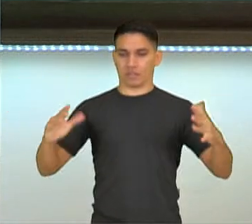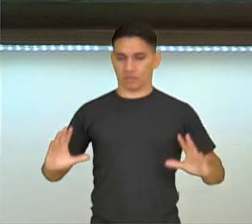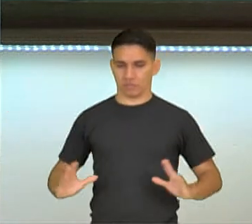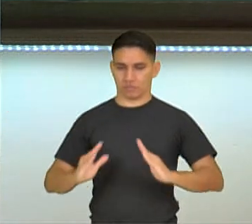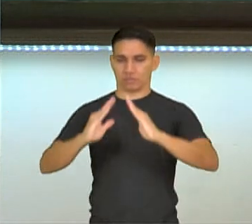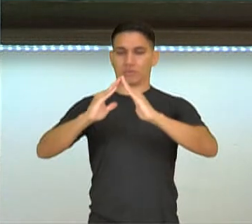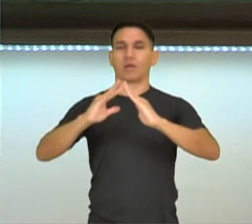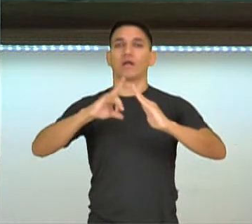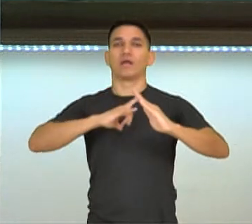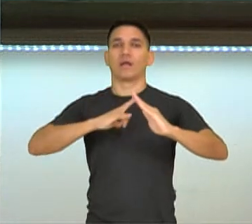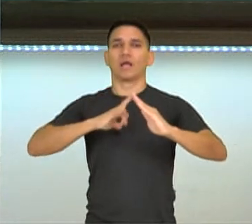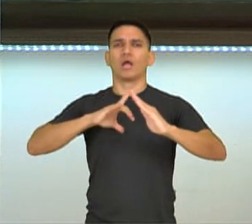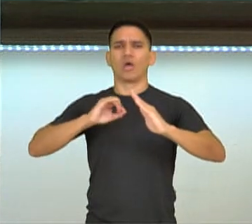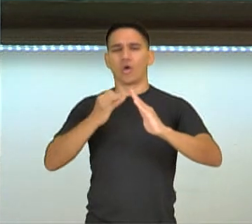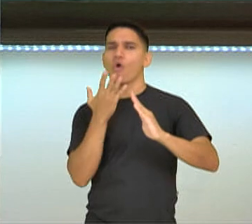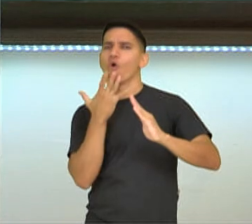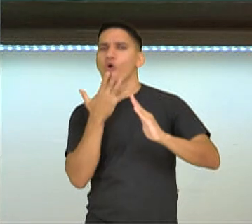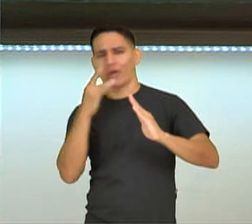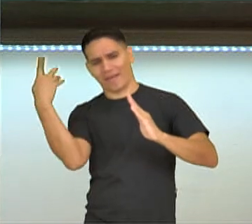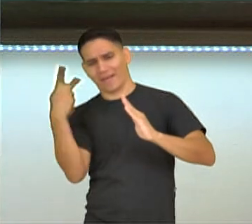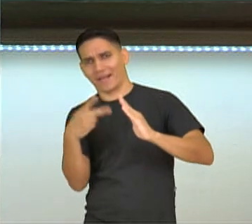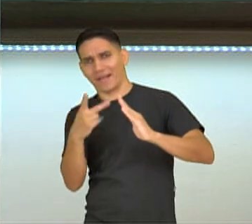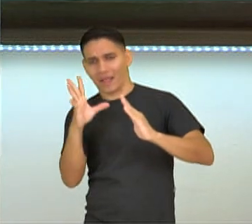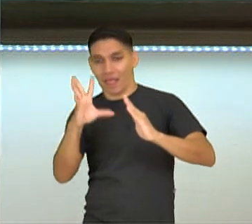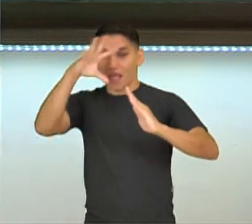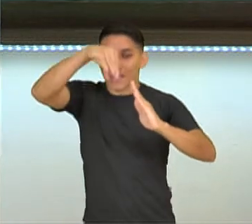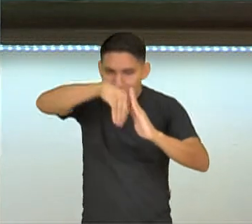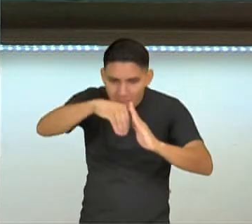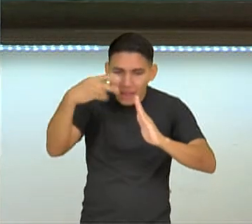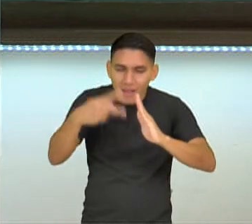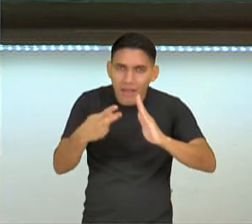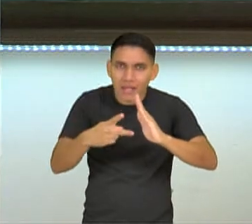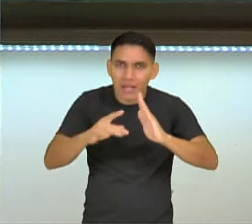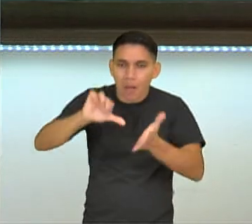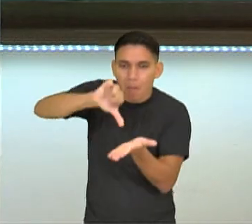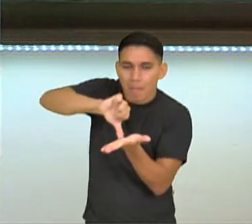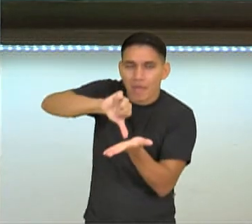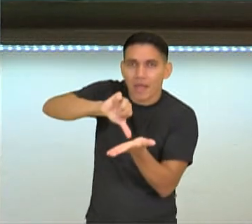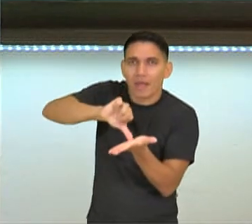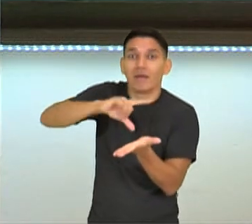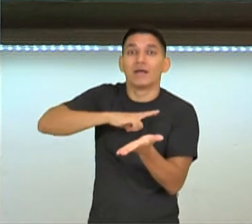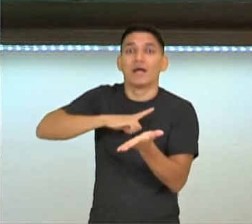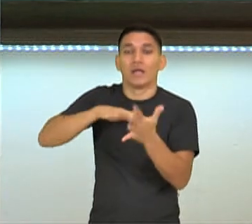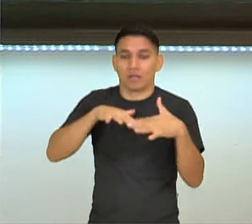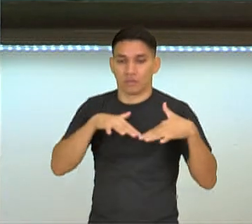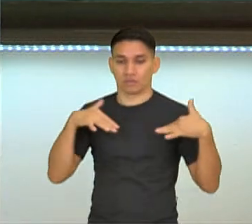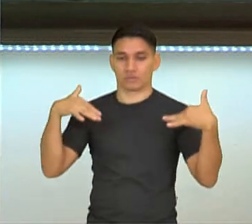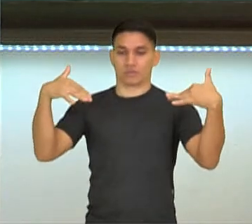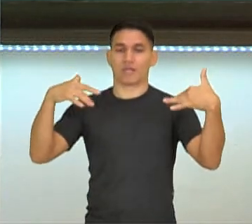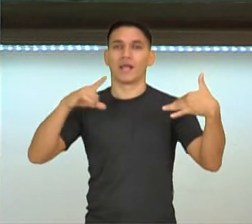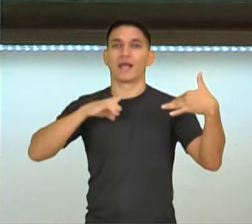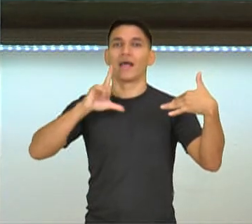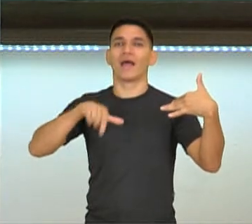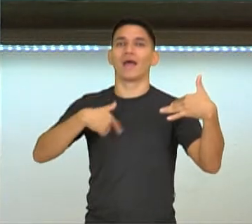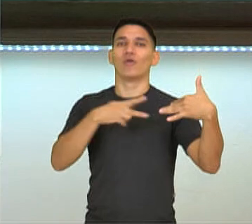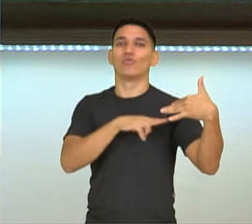colorido ali, que é a lona do circo. E dentro dessa lona, no meio, a gente tem, que é o palco, que a gente chama de picadeiro. Que é